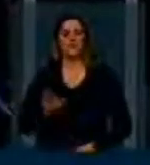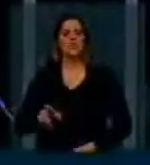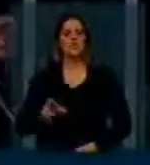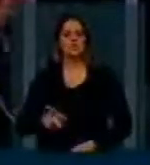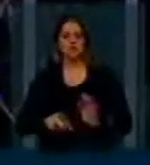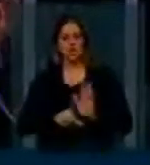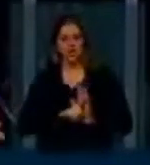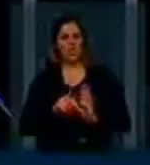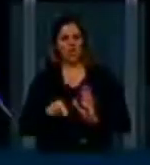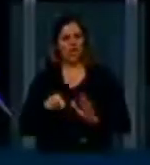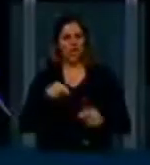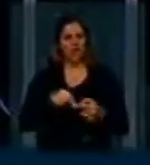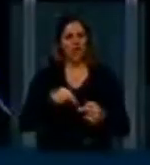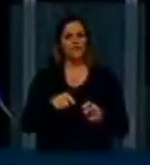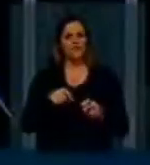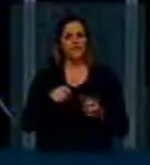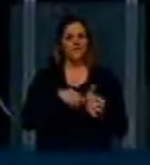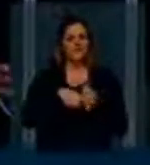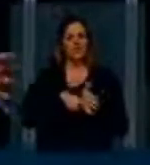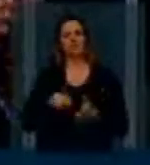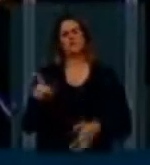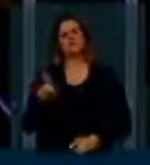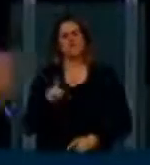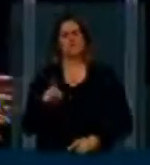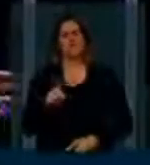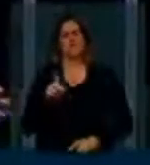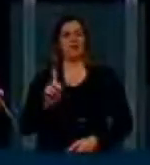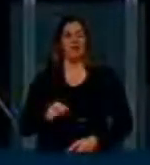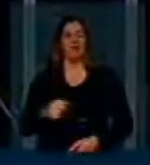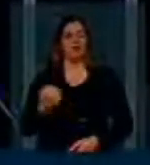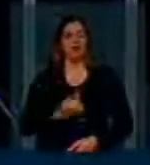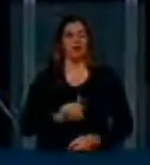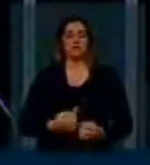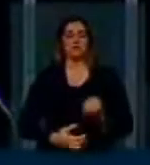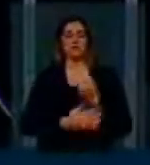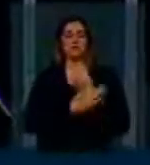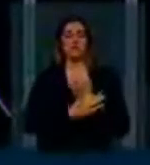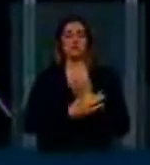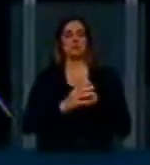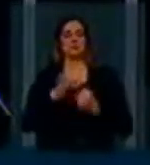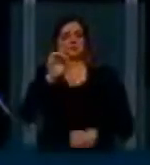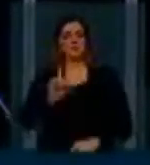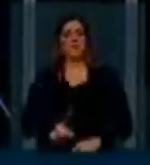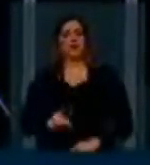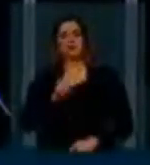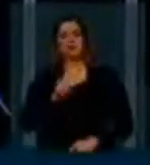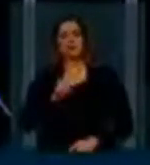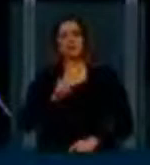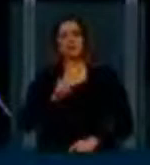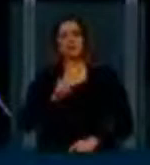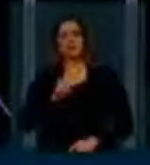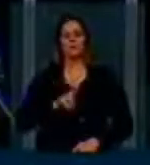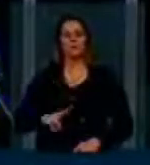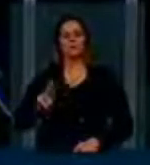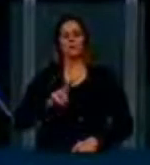marco civil, nós temos para garantir o direito dos usuários e pavimentar caminhos para novas discussões.